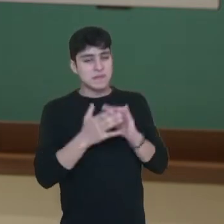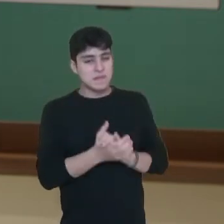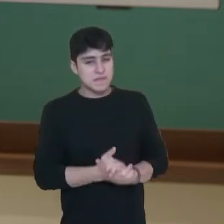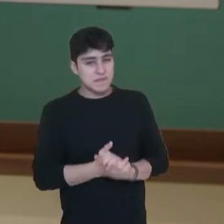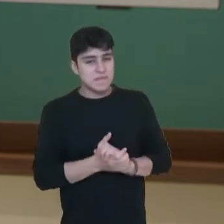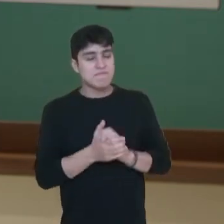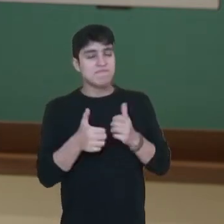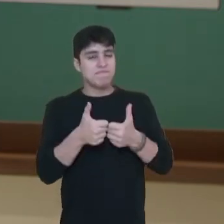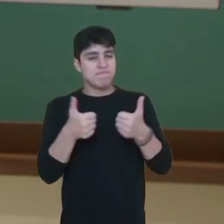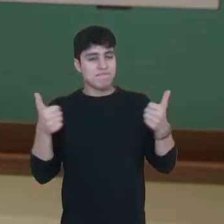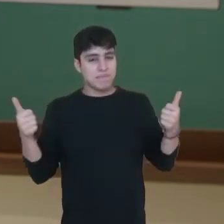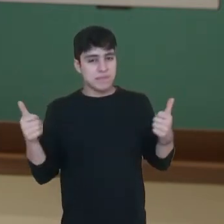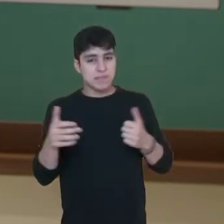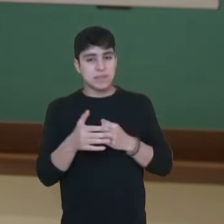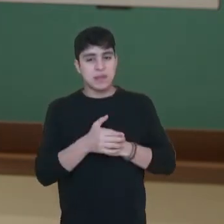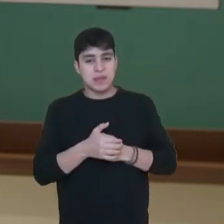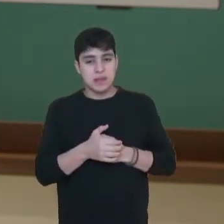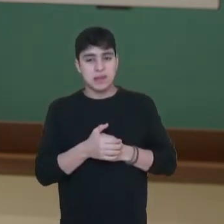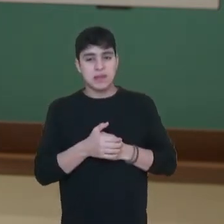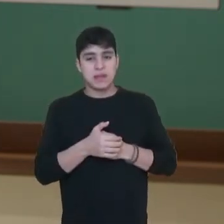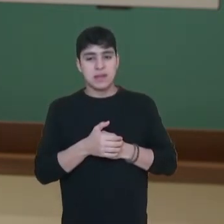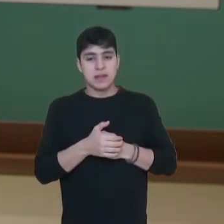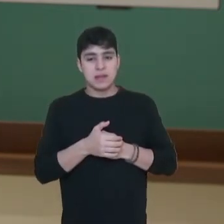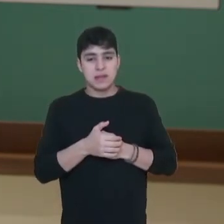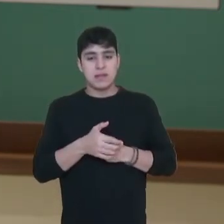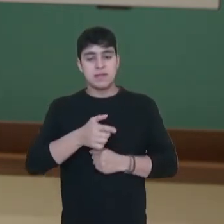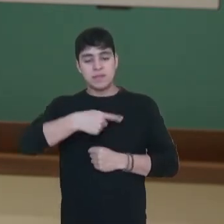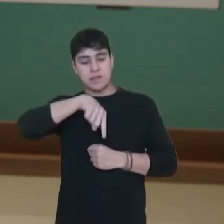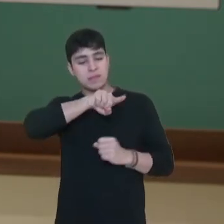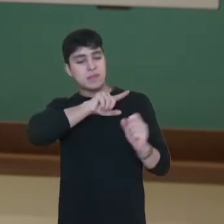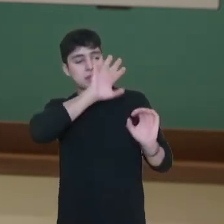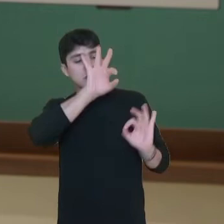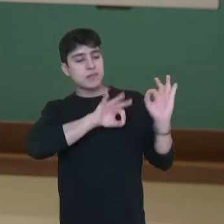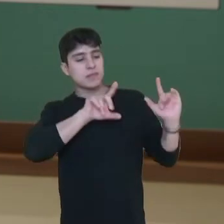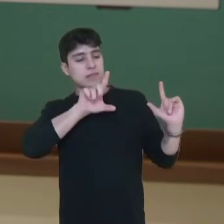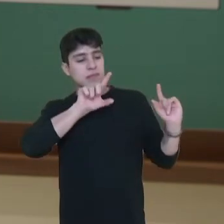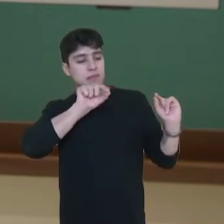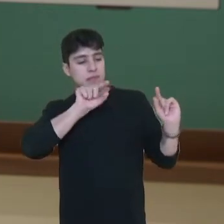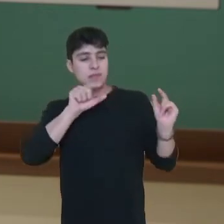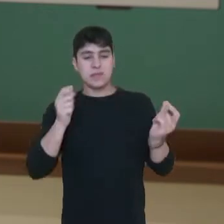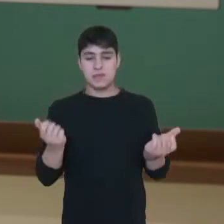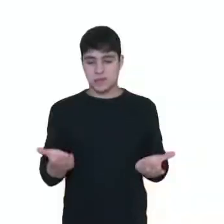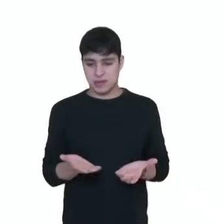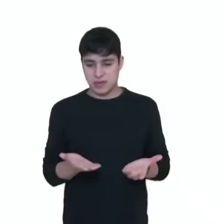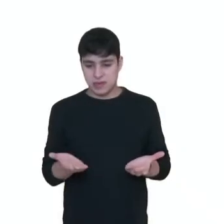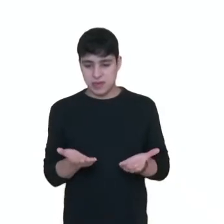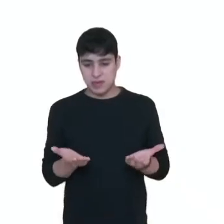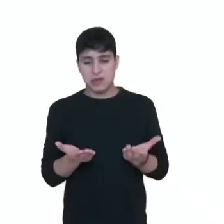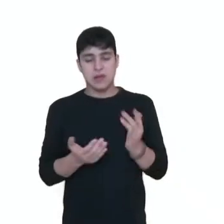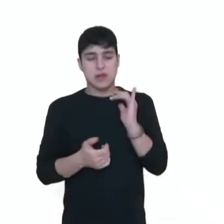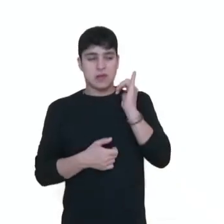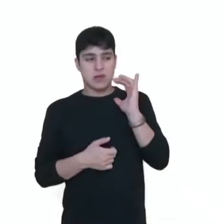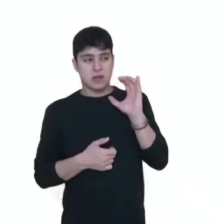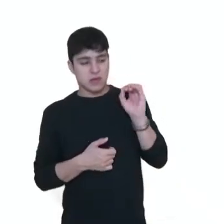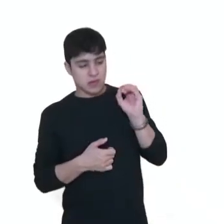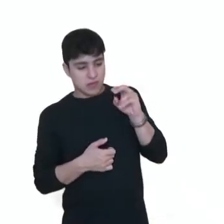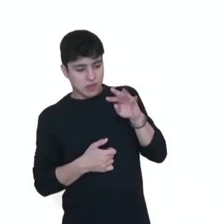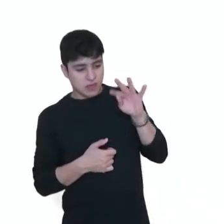por isso, né? Então, vamos ver aqui o que elaboramos. Então, a gente vai propor aí a produção de um conto, né?